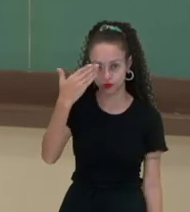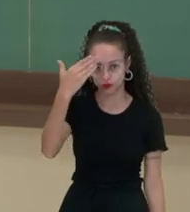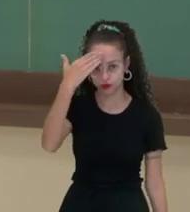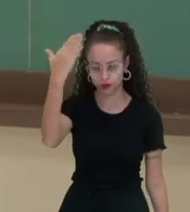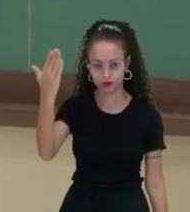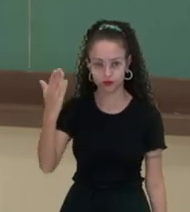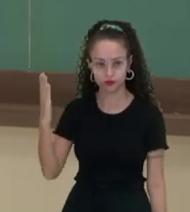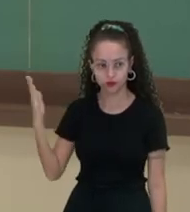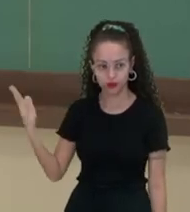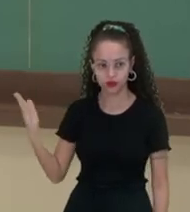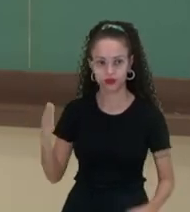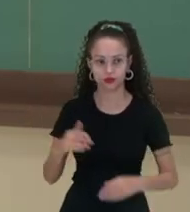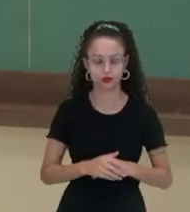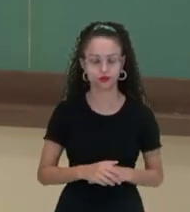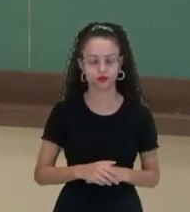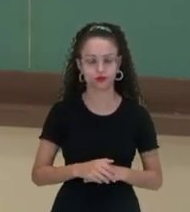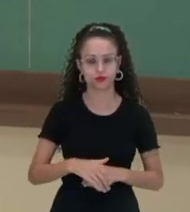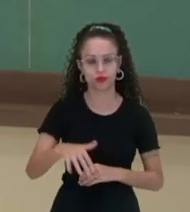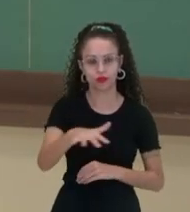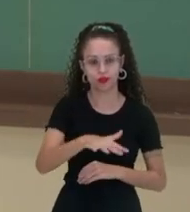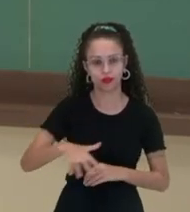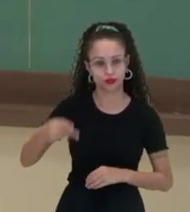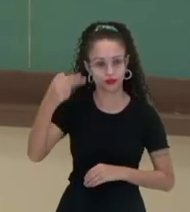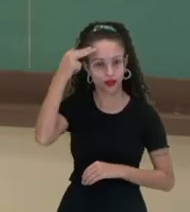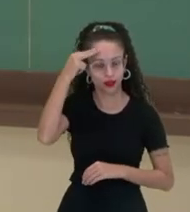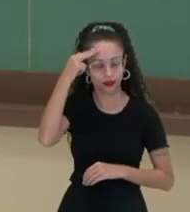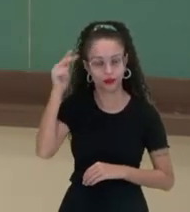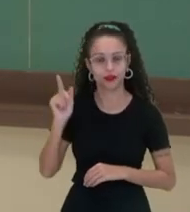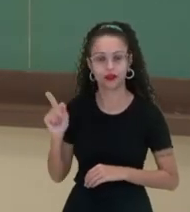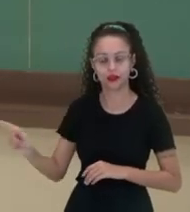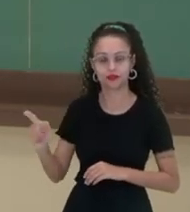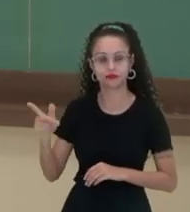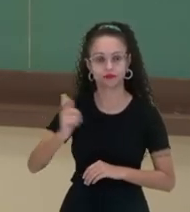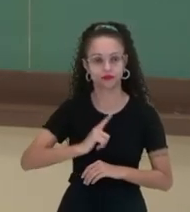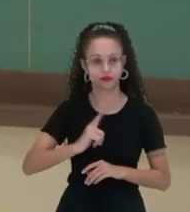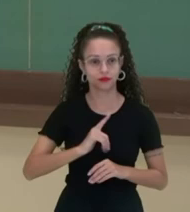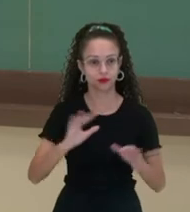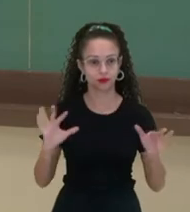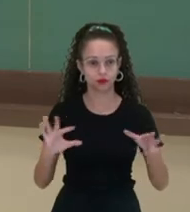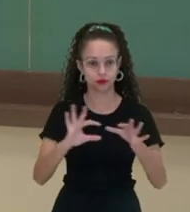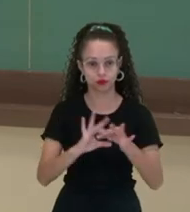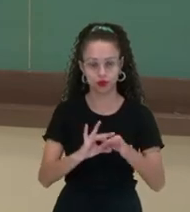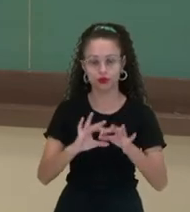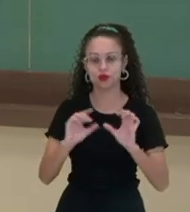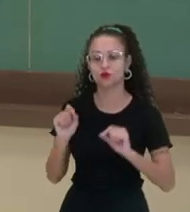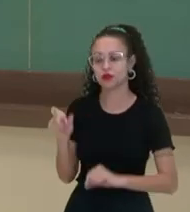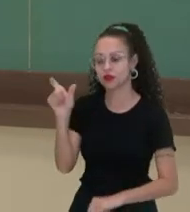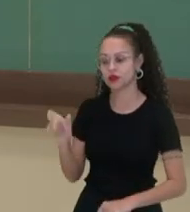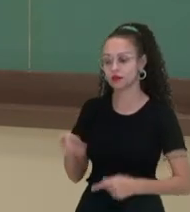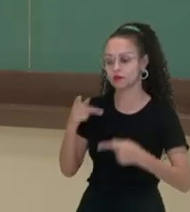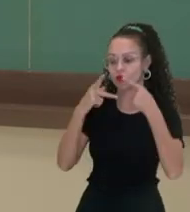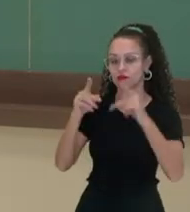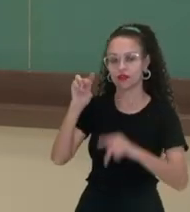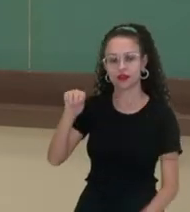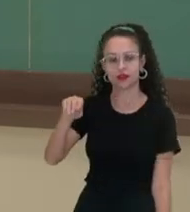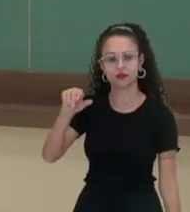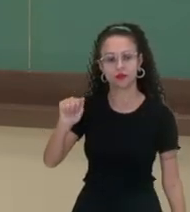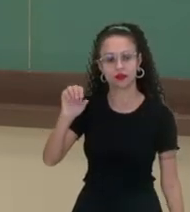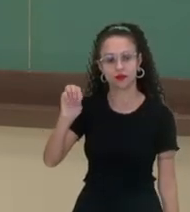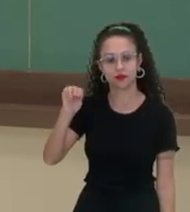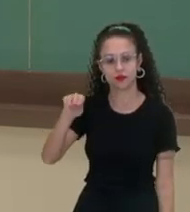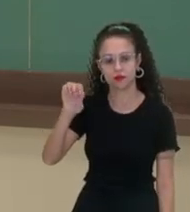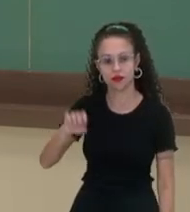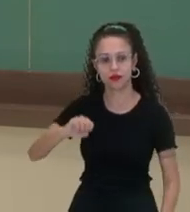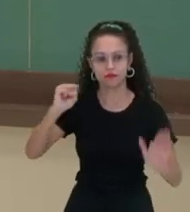muçulmanos, no mundo árabe, que contam o seu tempo baseado no profeta Maomé, e o marco inicial